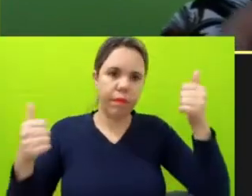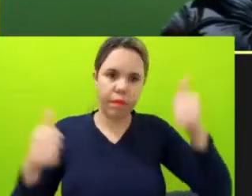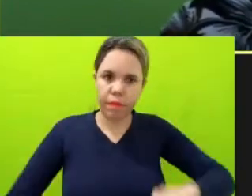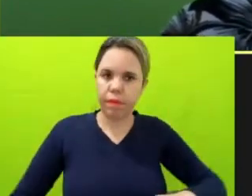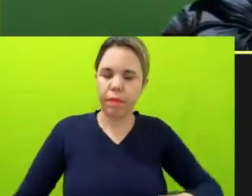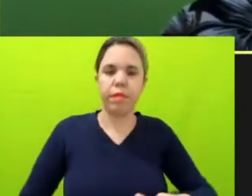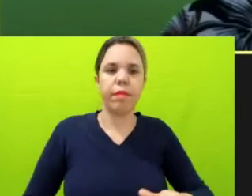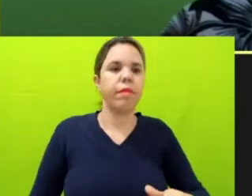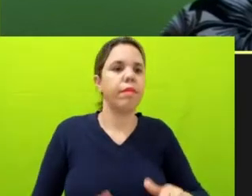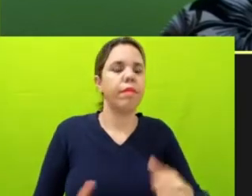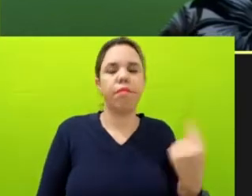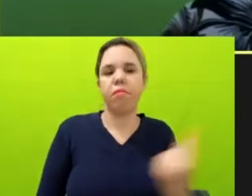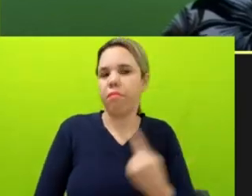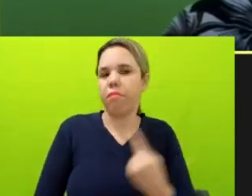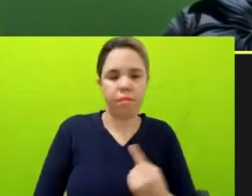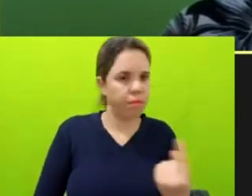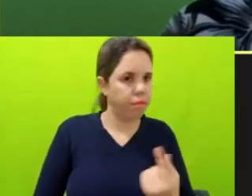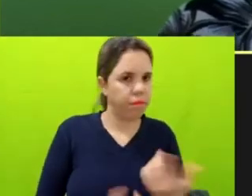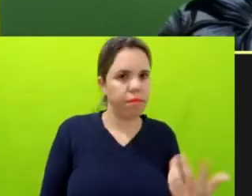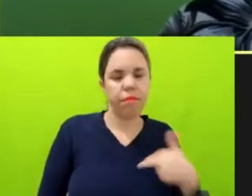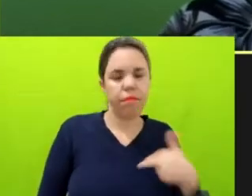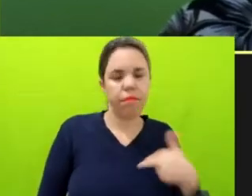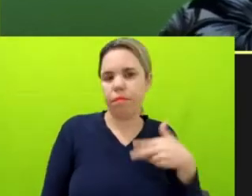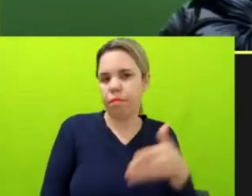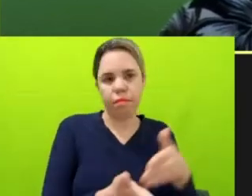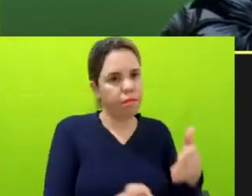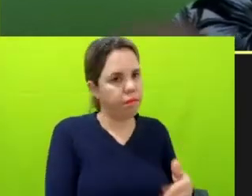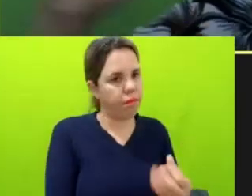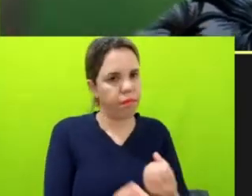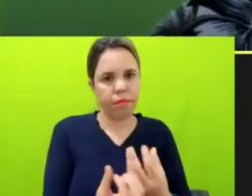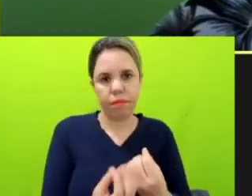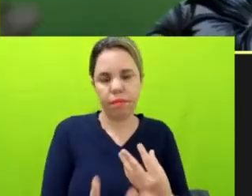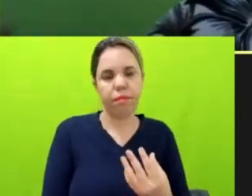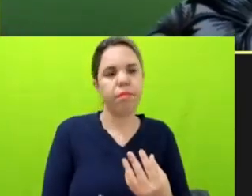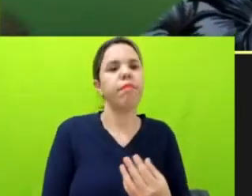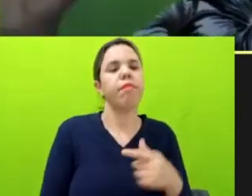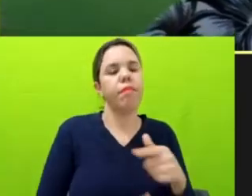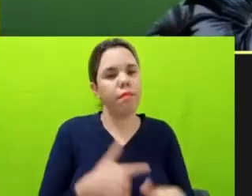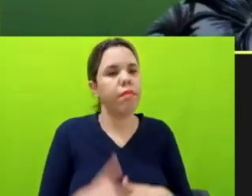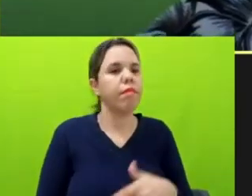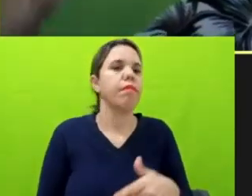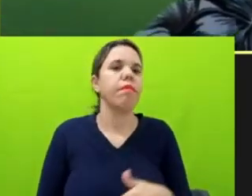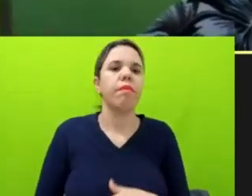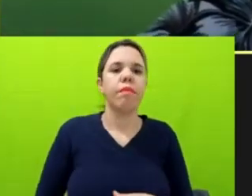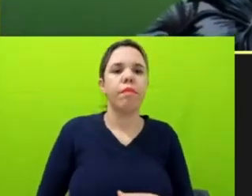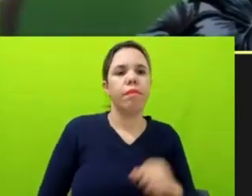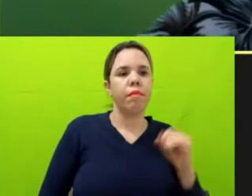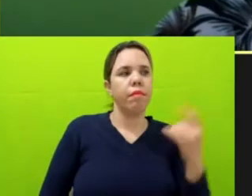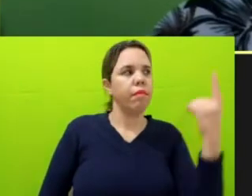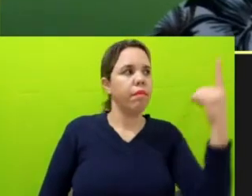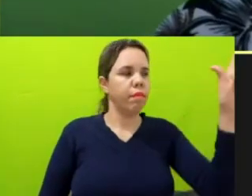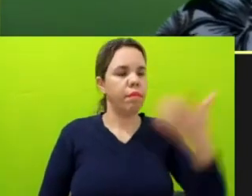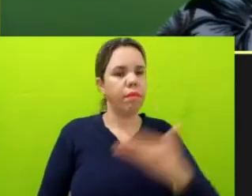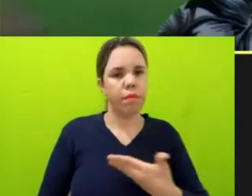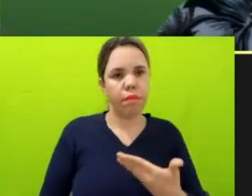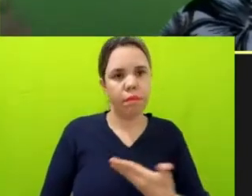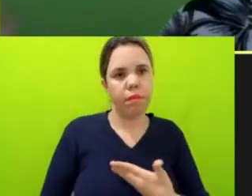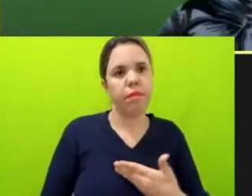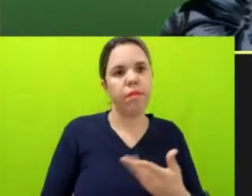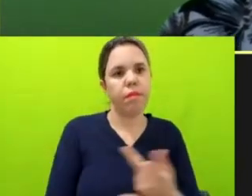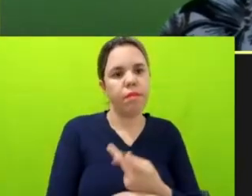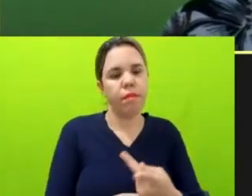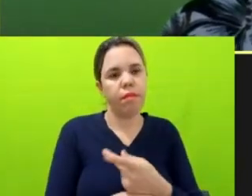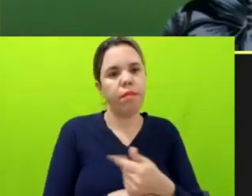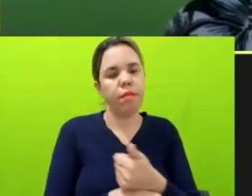trincheira, né? Porque é uma trincheira. Então, assim, quando se tem outros colegas buscando, outros jornais publicando também a